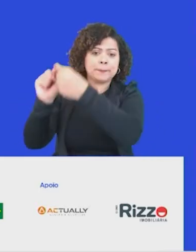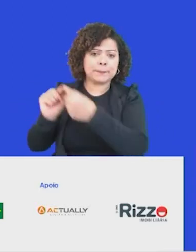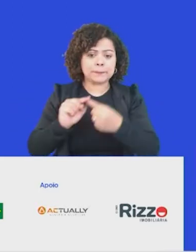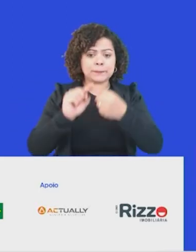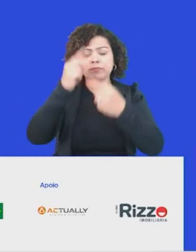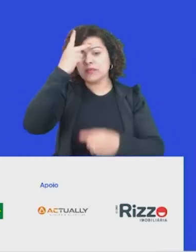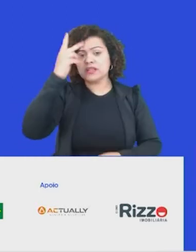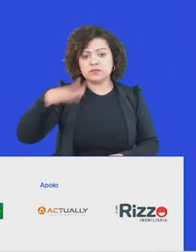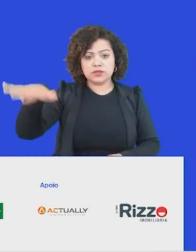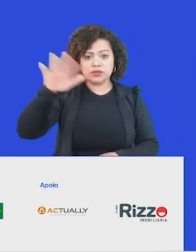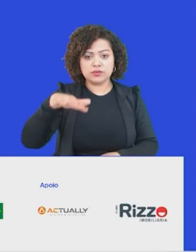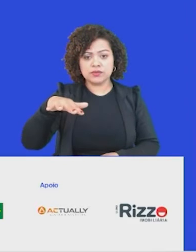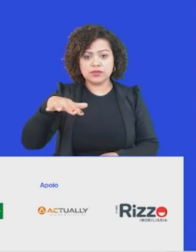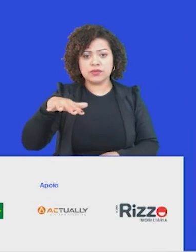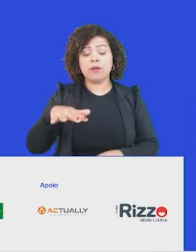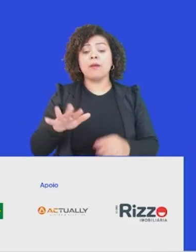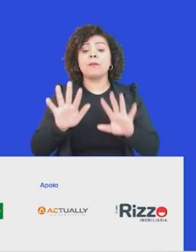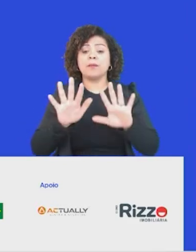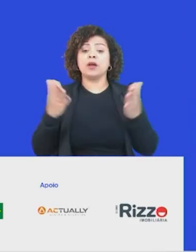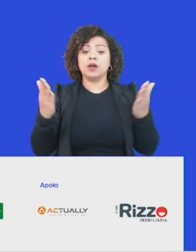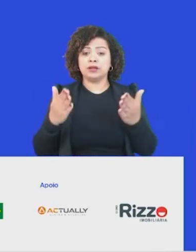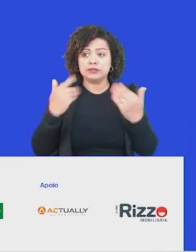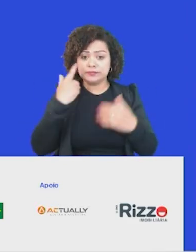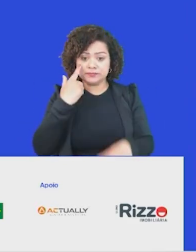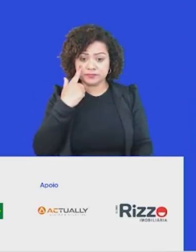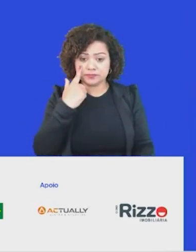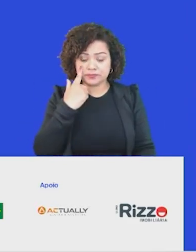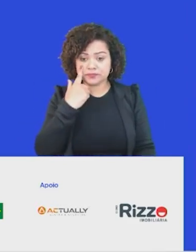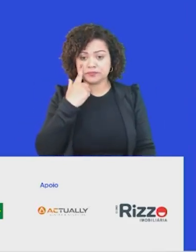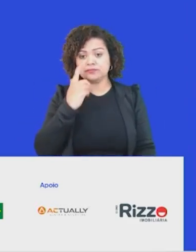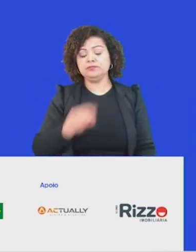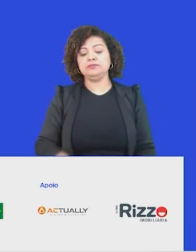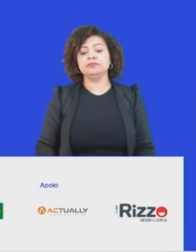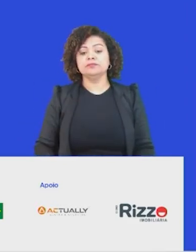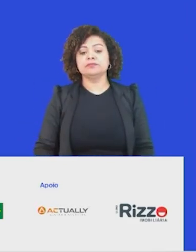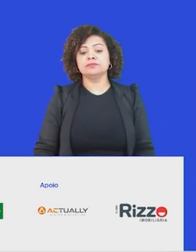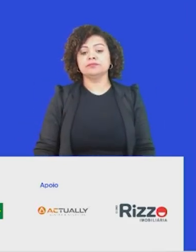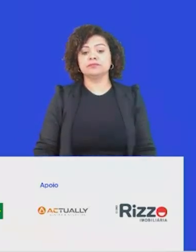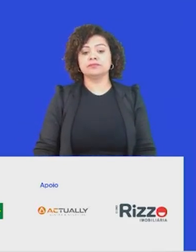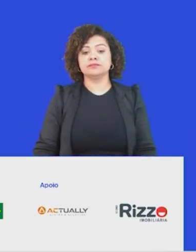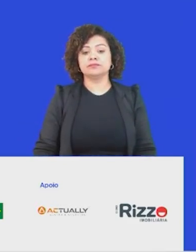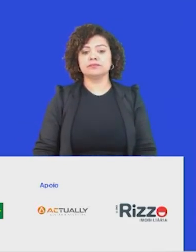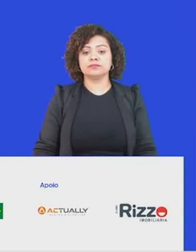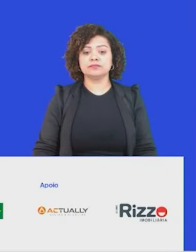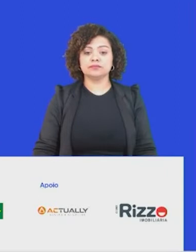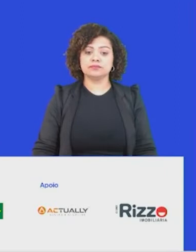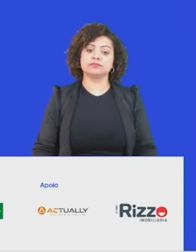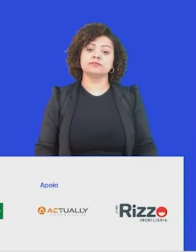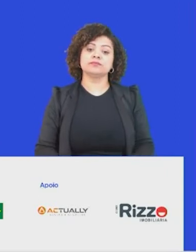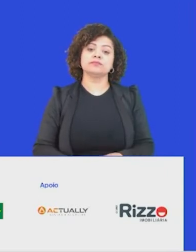Então, dentro do nosso universo, vou trazer agora de maneira breve como é a gente vê, vive e pratica isso dentro do ArcelorMittal,